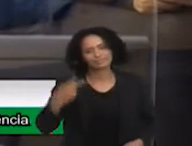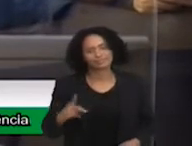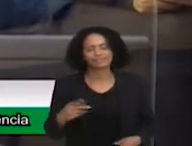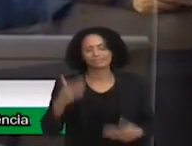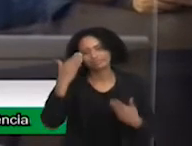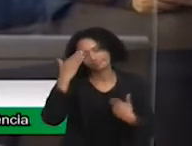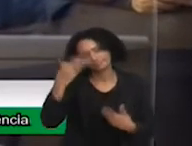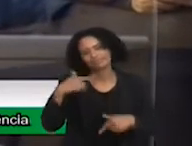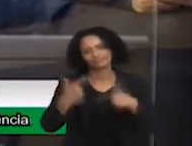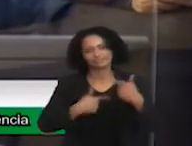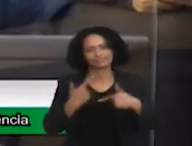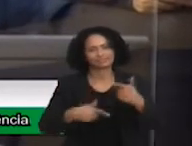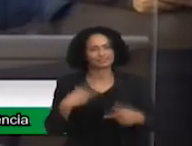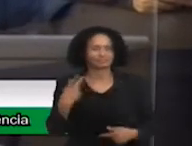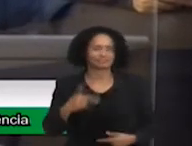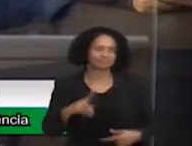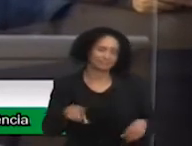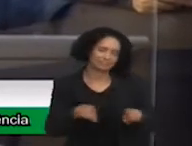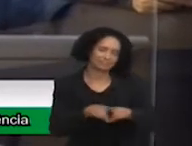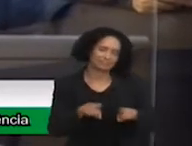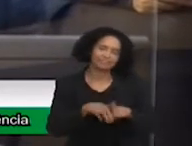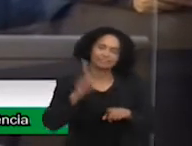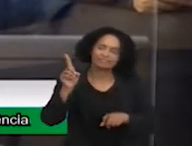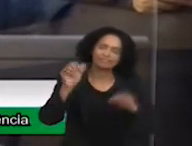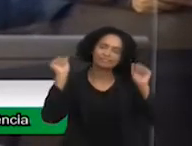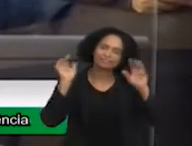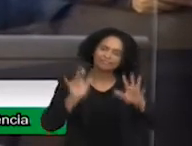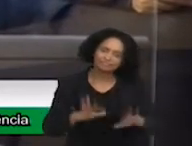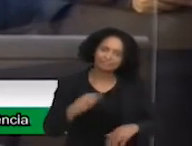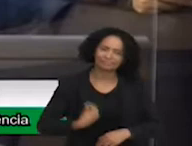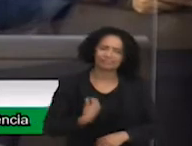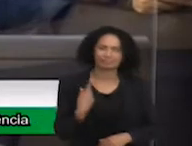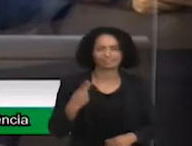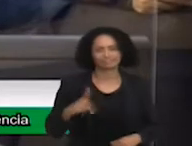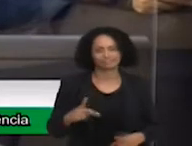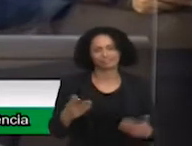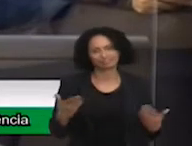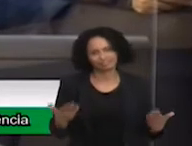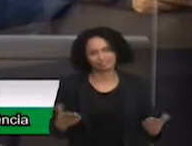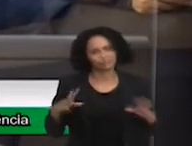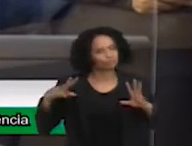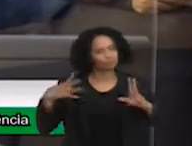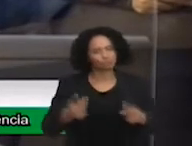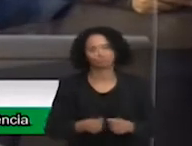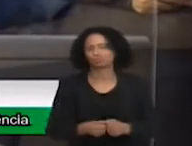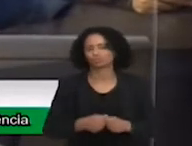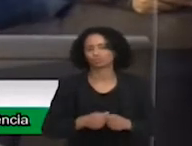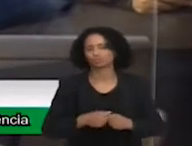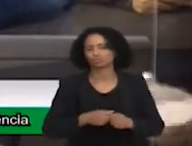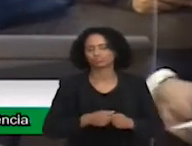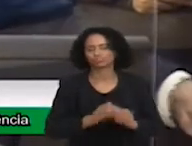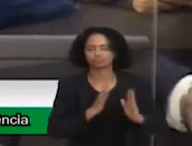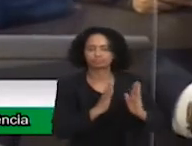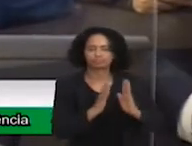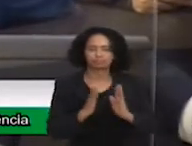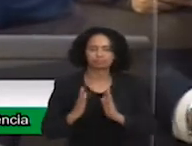seu trabalho. e que Deus possa te abençoar muito nos projetos futuros que você tem